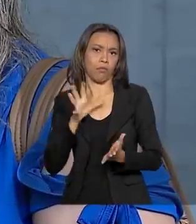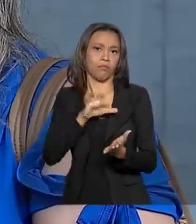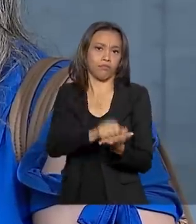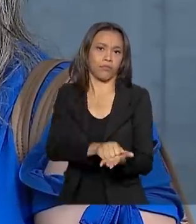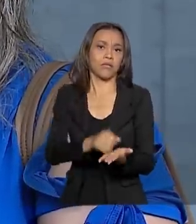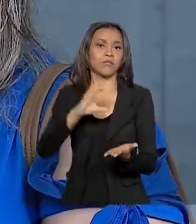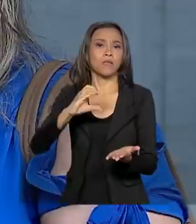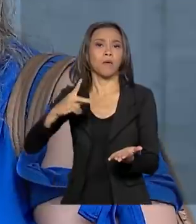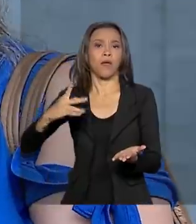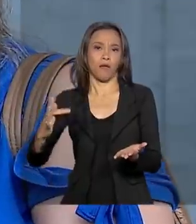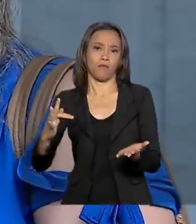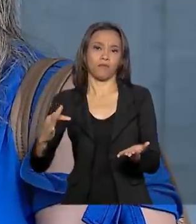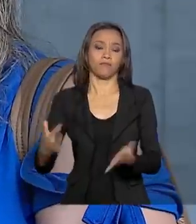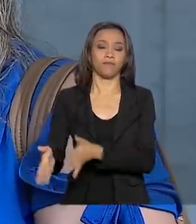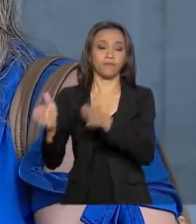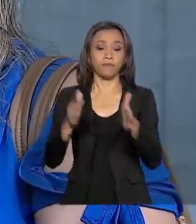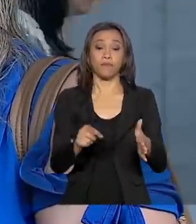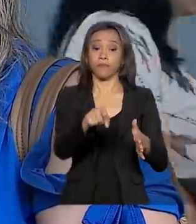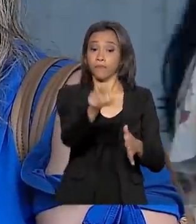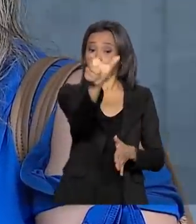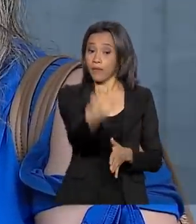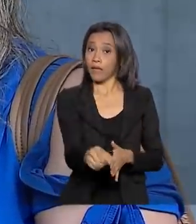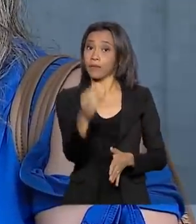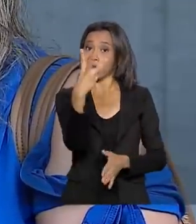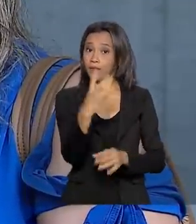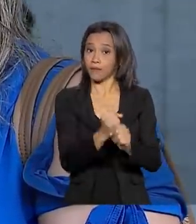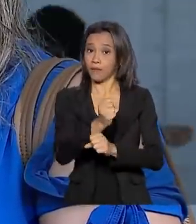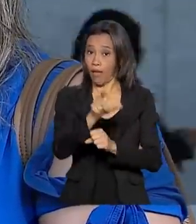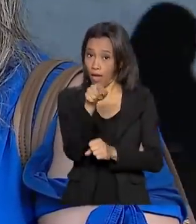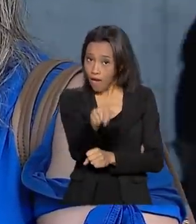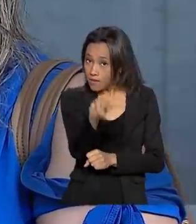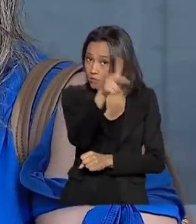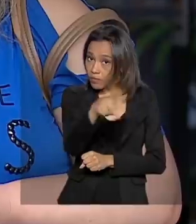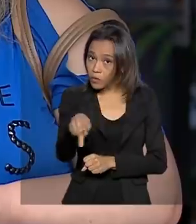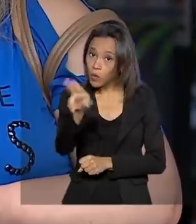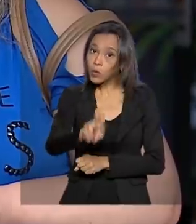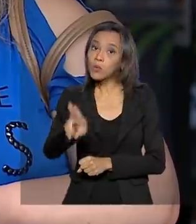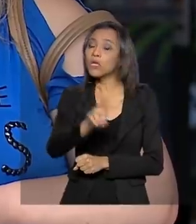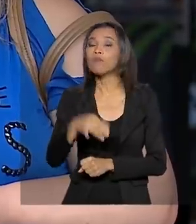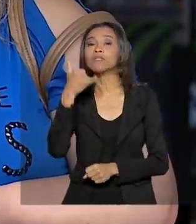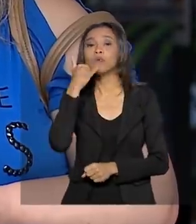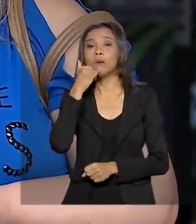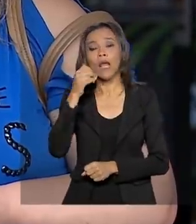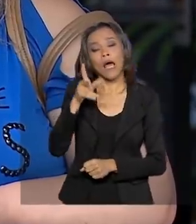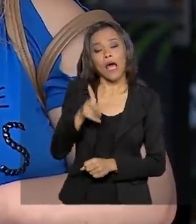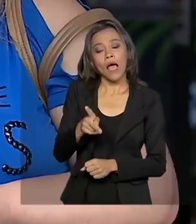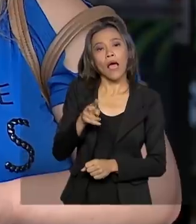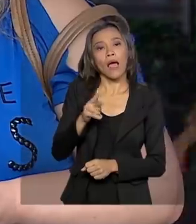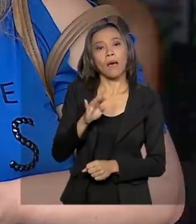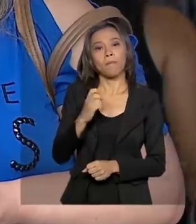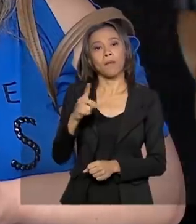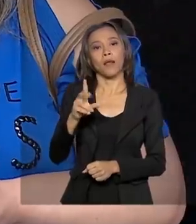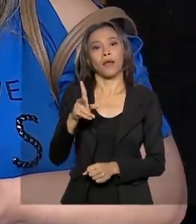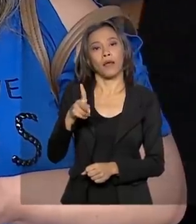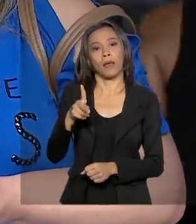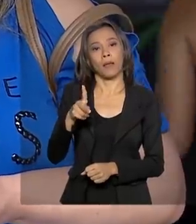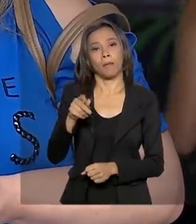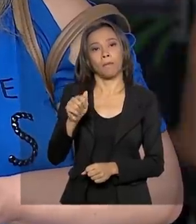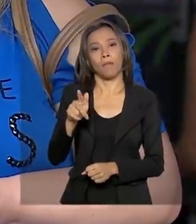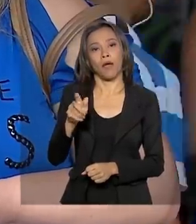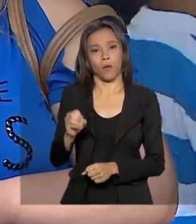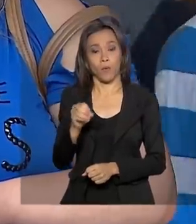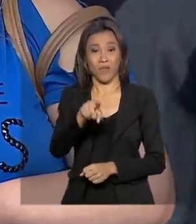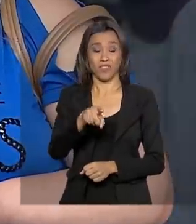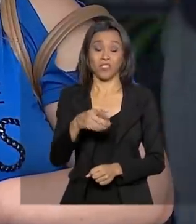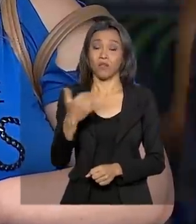Há três anos, essa professora usava um telefone pré-pago, mas teve tantas ligações indesejadas que acabou